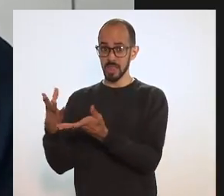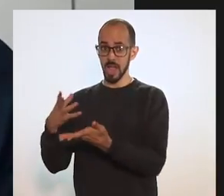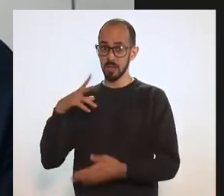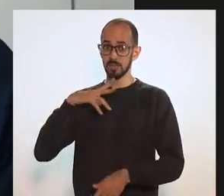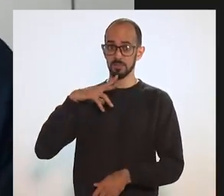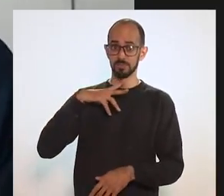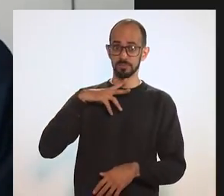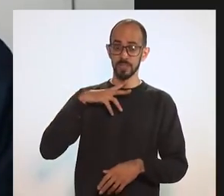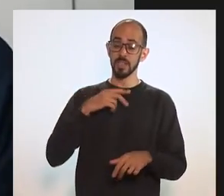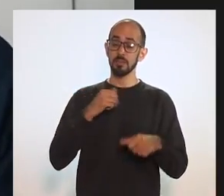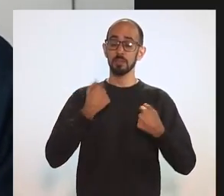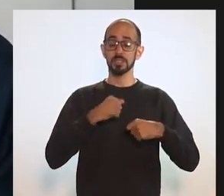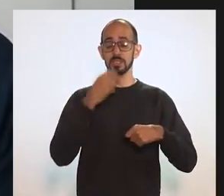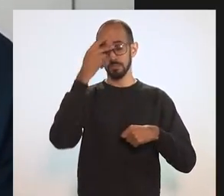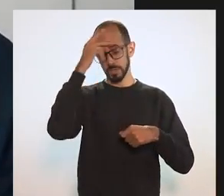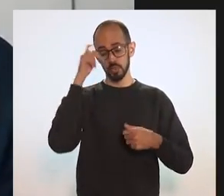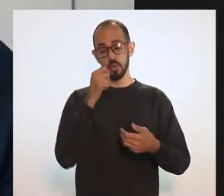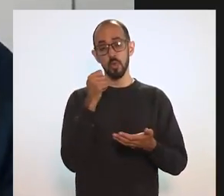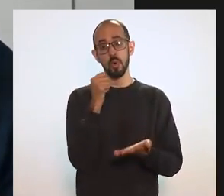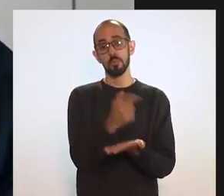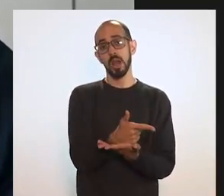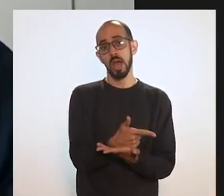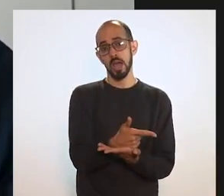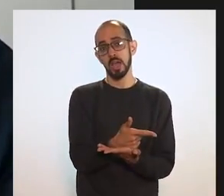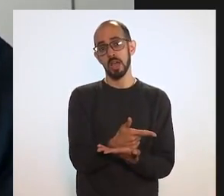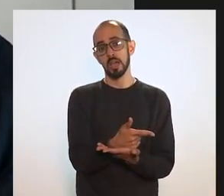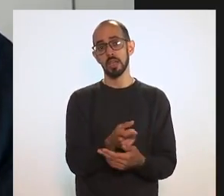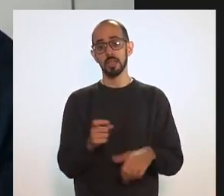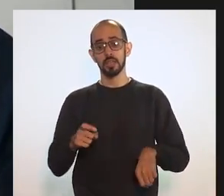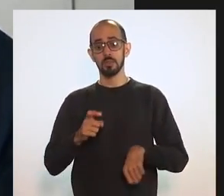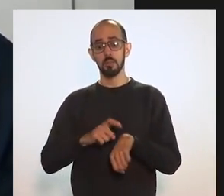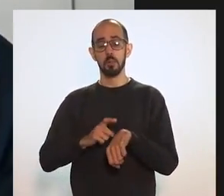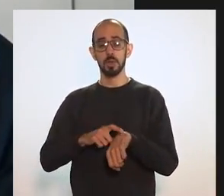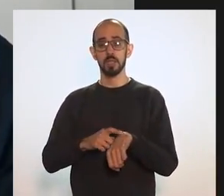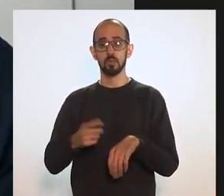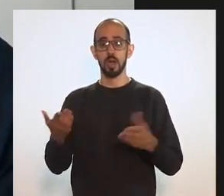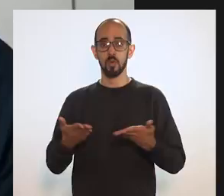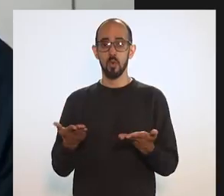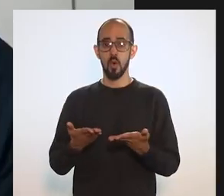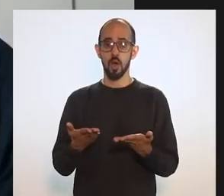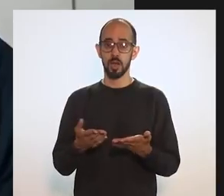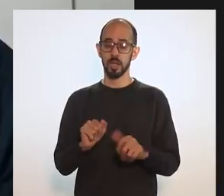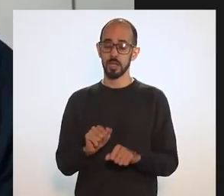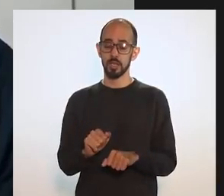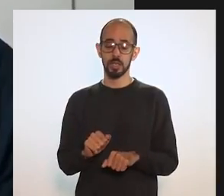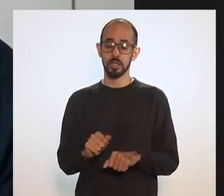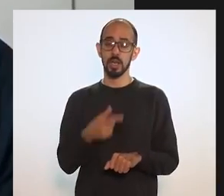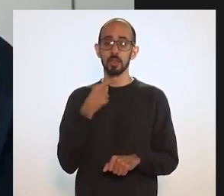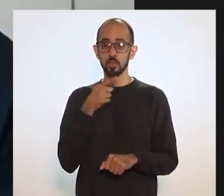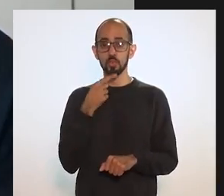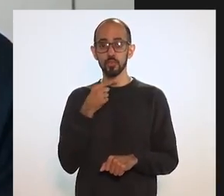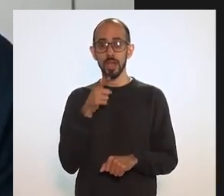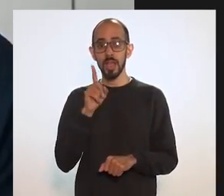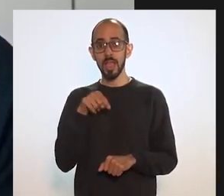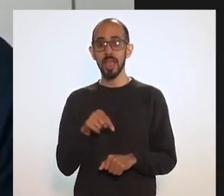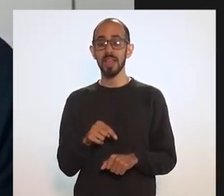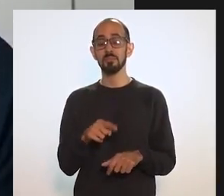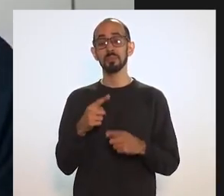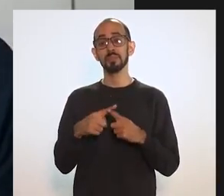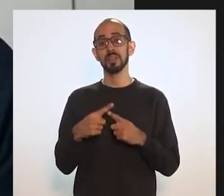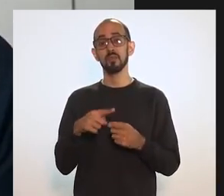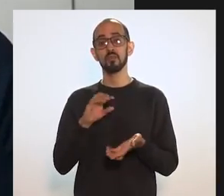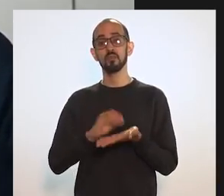sobrepõe a todos os demais que vai ser de quem tem condições de comprar. E nesse momento, onde uma das questões colocadas ainda é